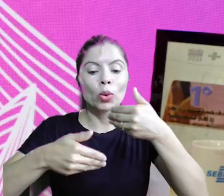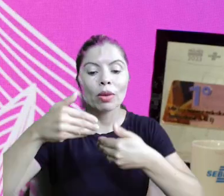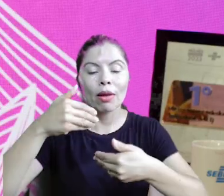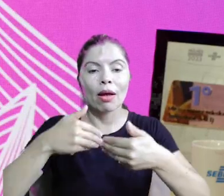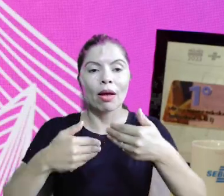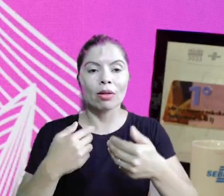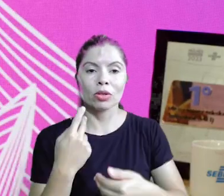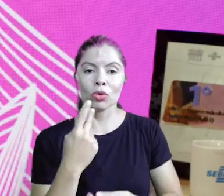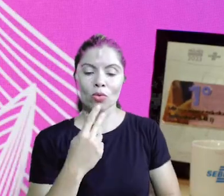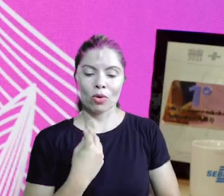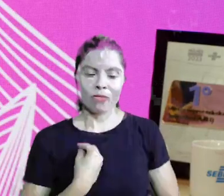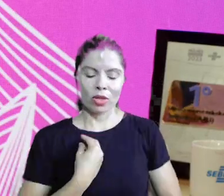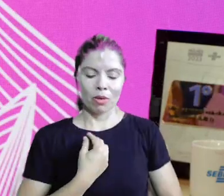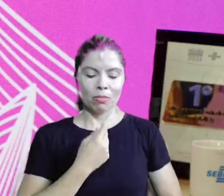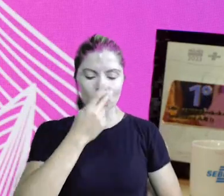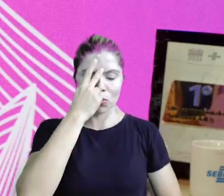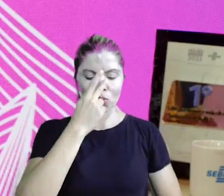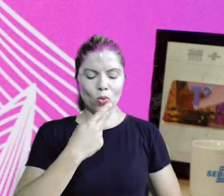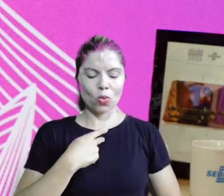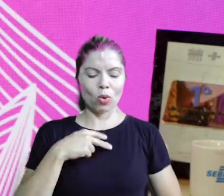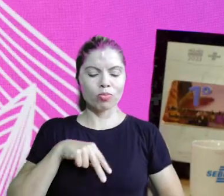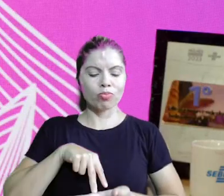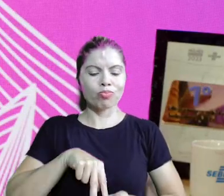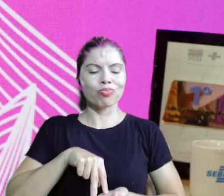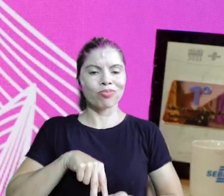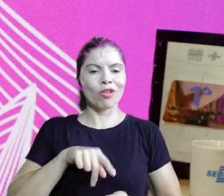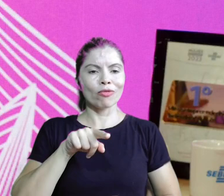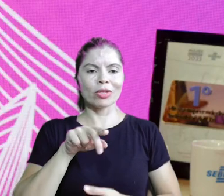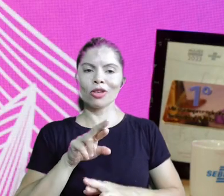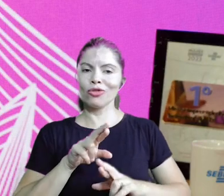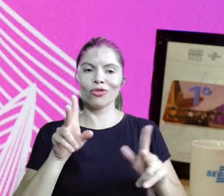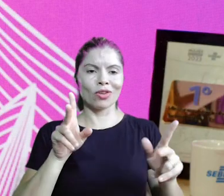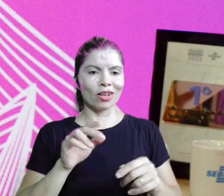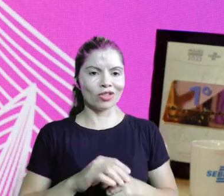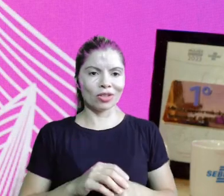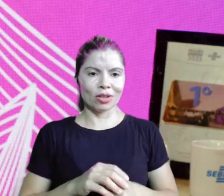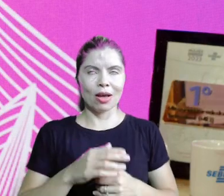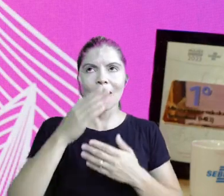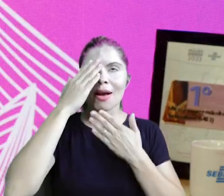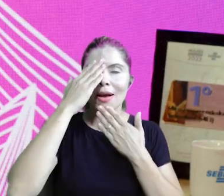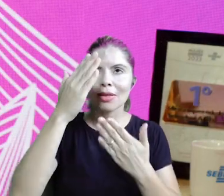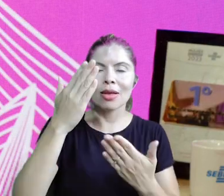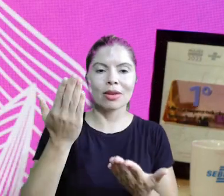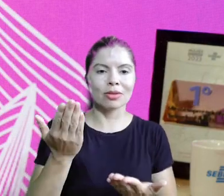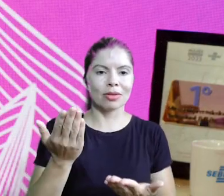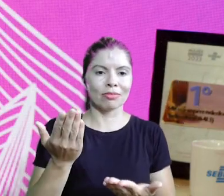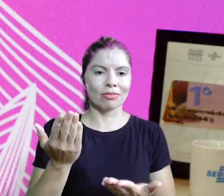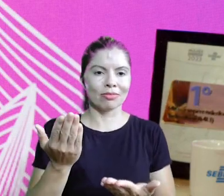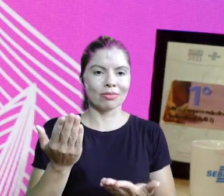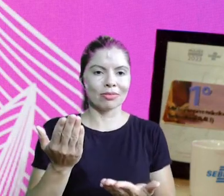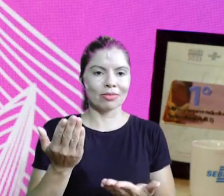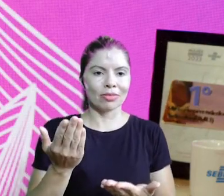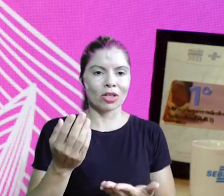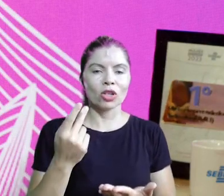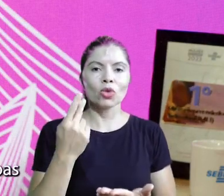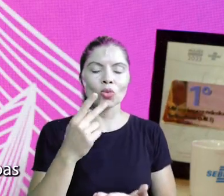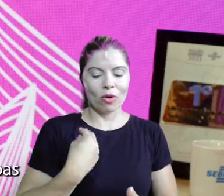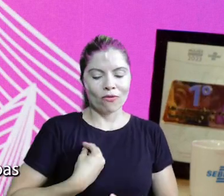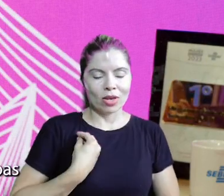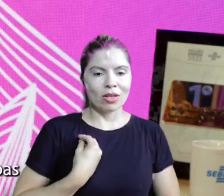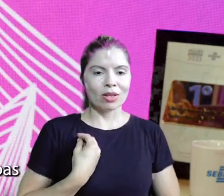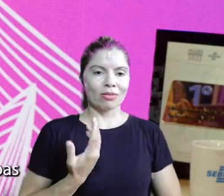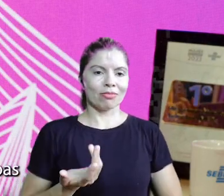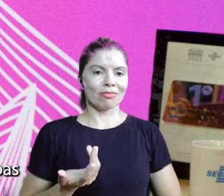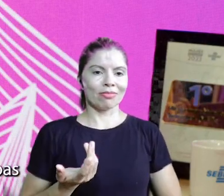aprecie né agradeça seja grata pela pessoa que você é pela singularidade que você traz